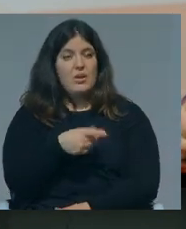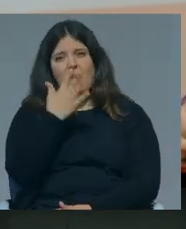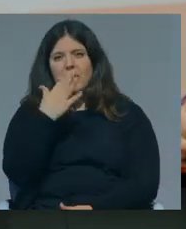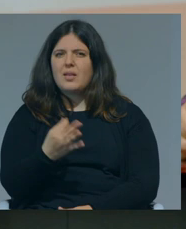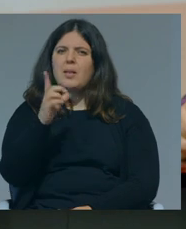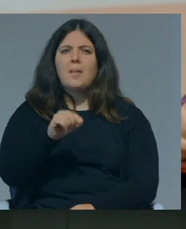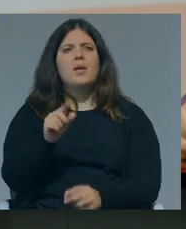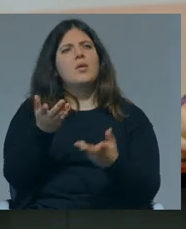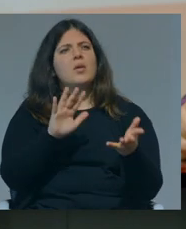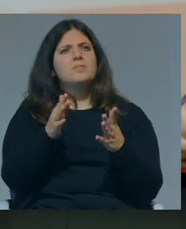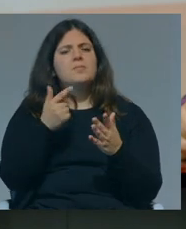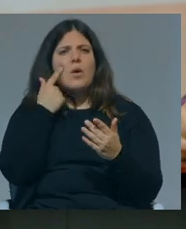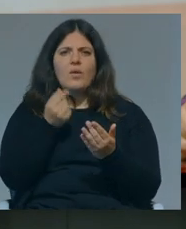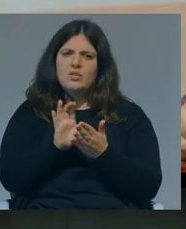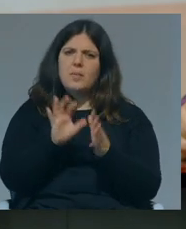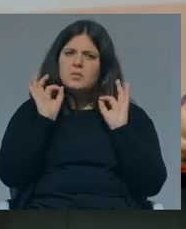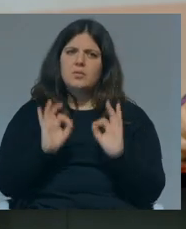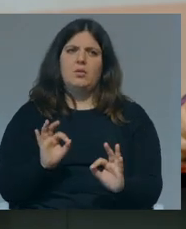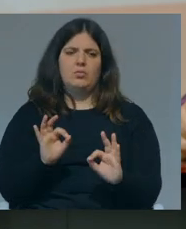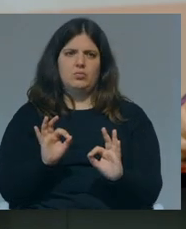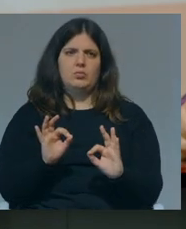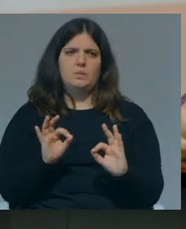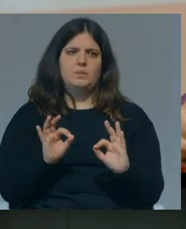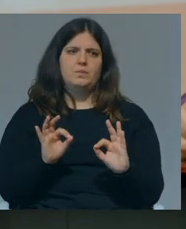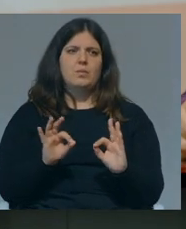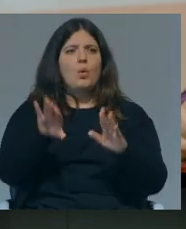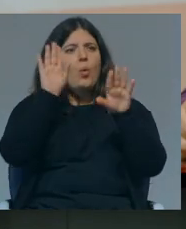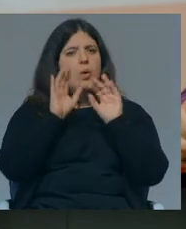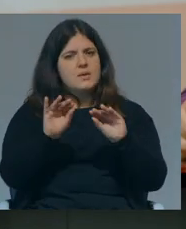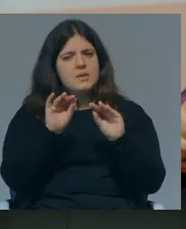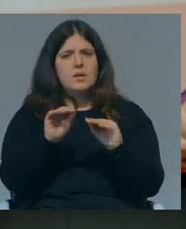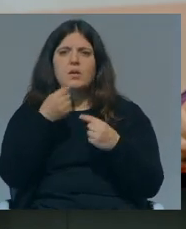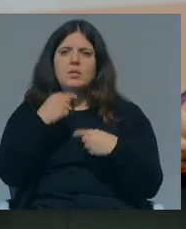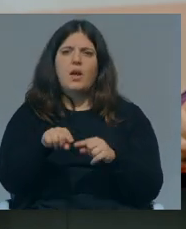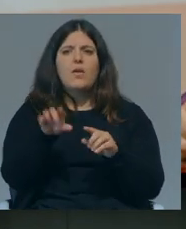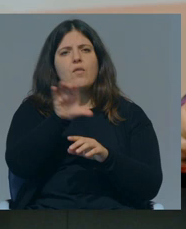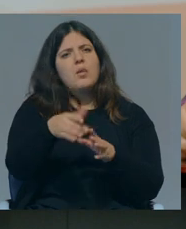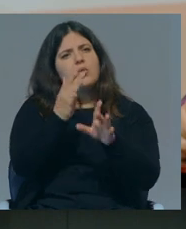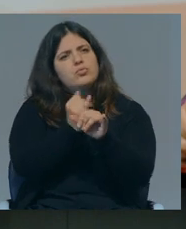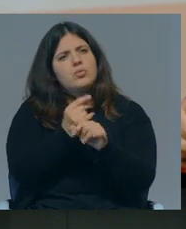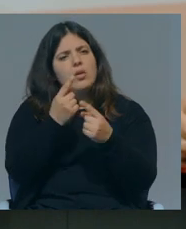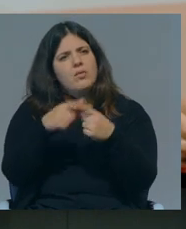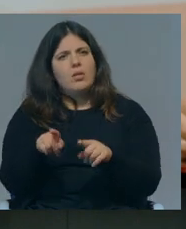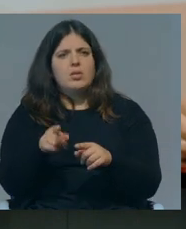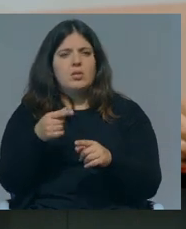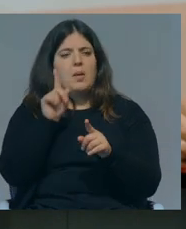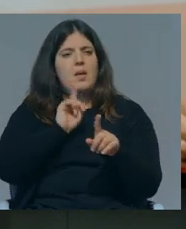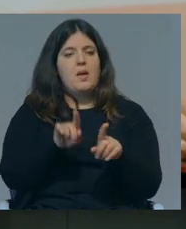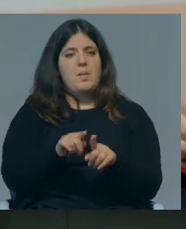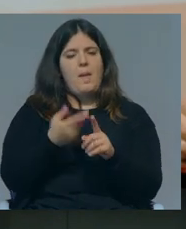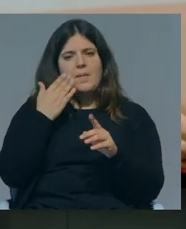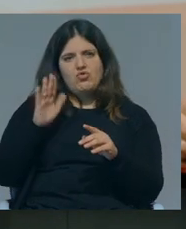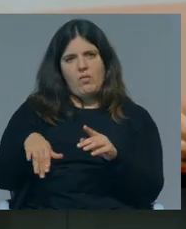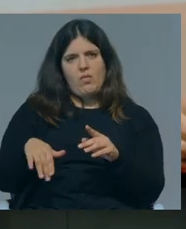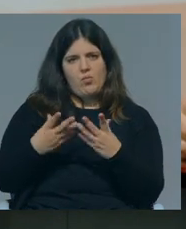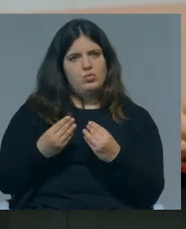acreditar numa espécie de, uma espécie não, num investimento sério para que o ensino tenha outra natureza, não é? A minha irmã neste momento ela é bastante mais nova do